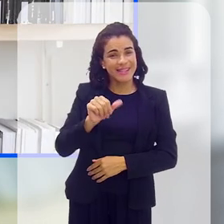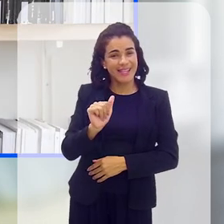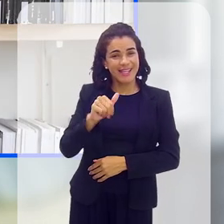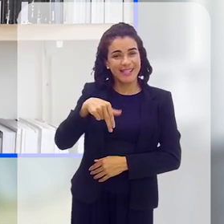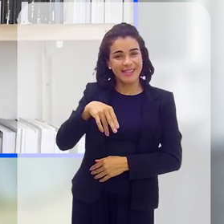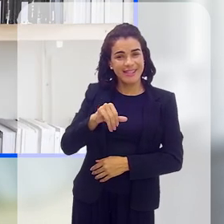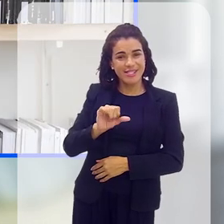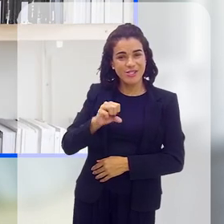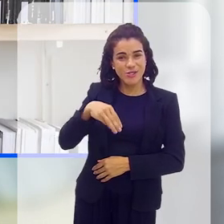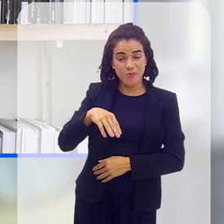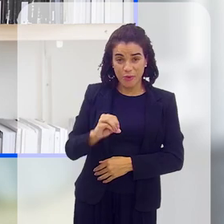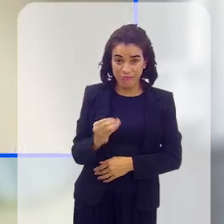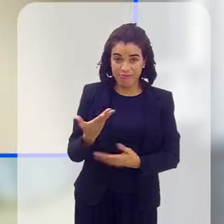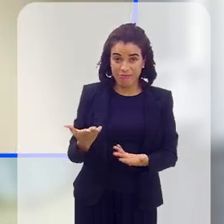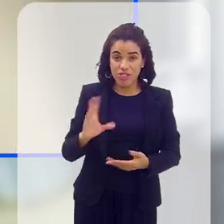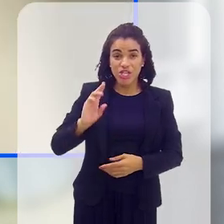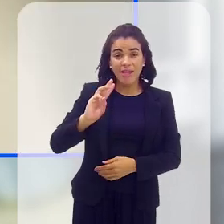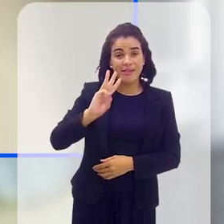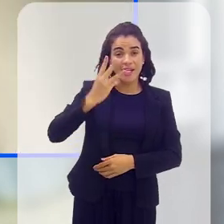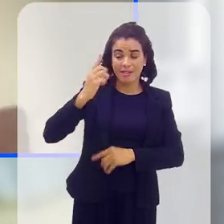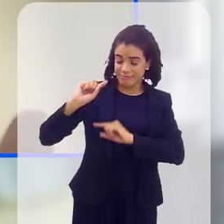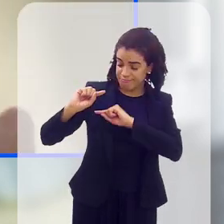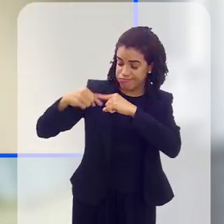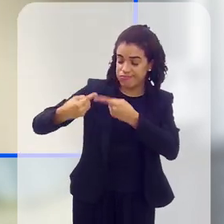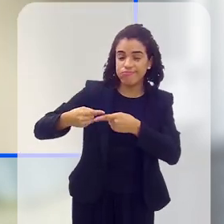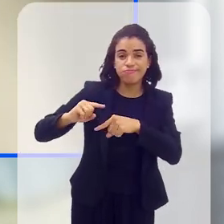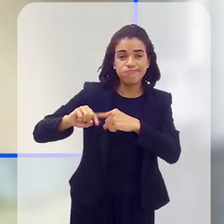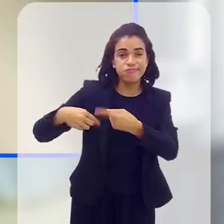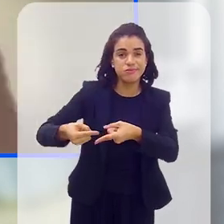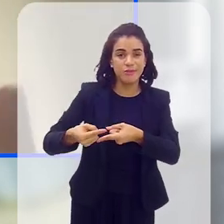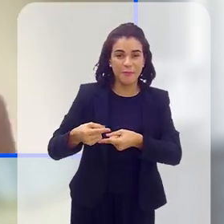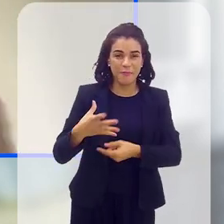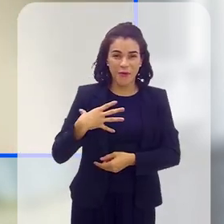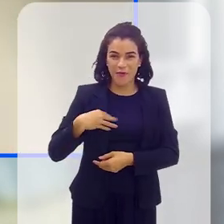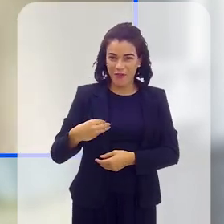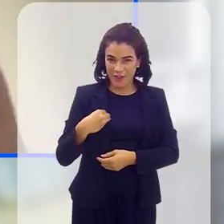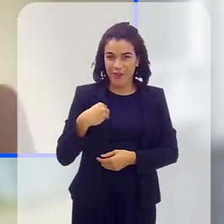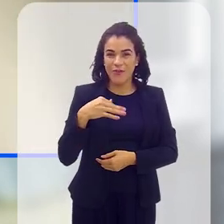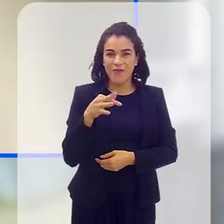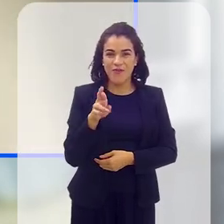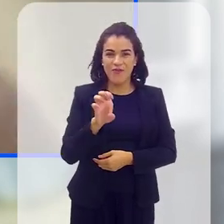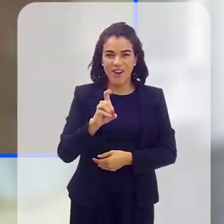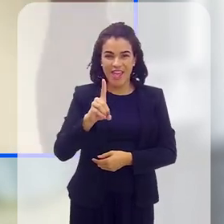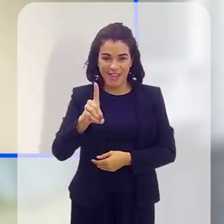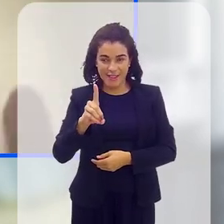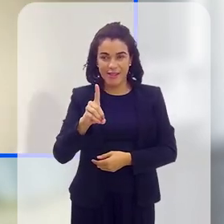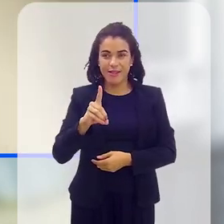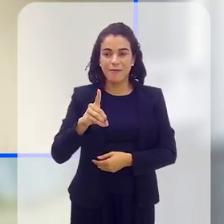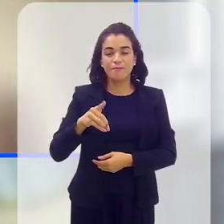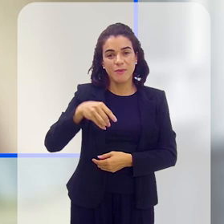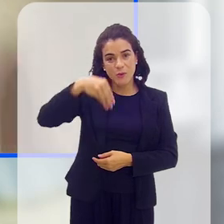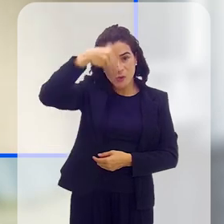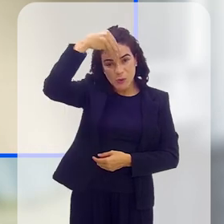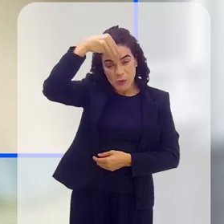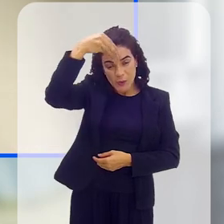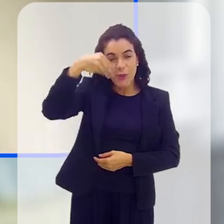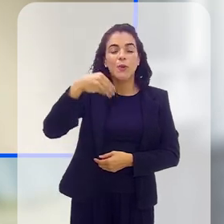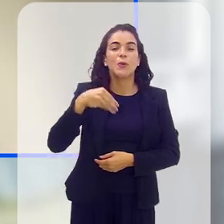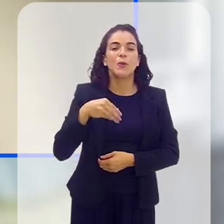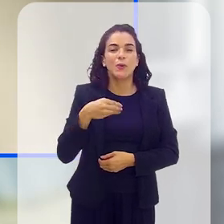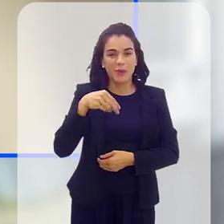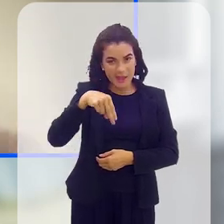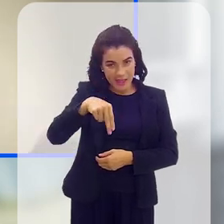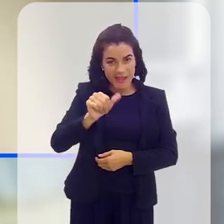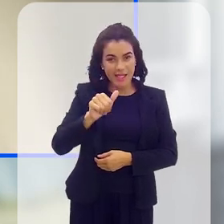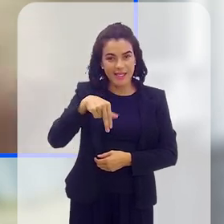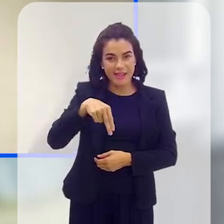daí, já vai para a terceira geração. Nasceu meu filho Fred, que é um cara, hoje ele é TI, nasceu meus sobrinhos com ananismo,